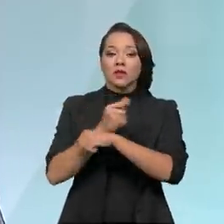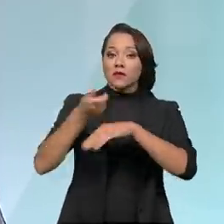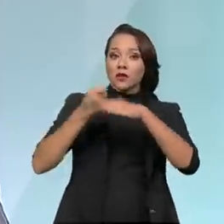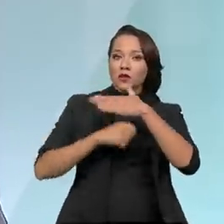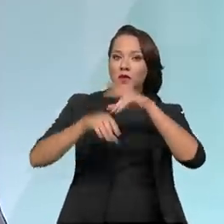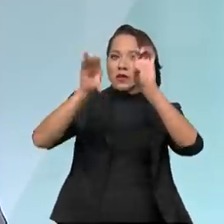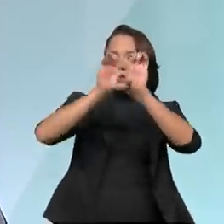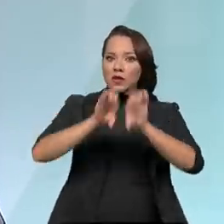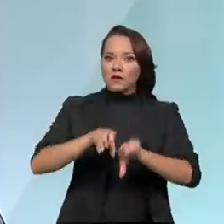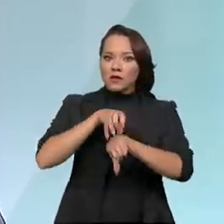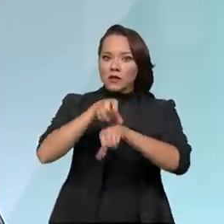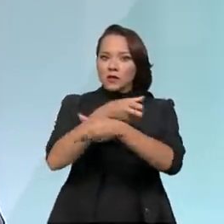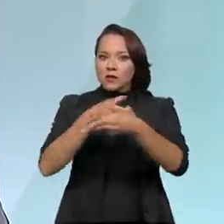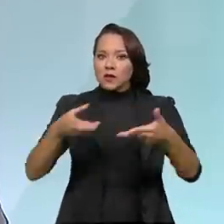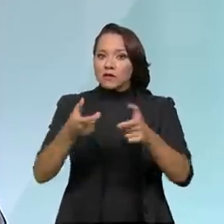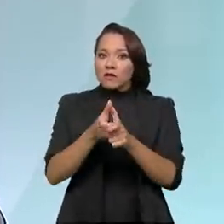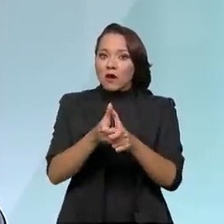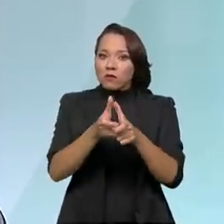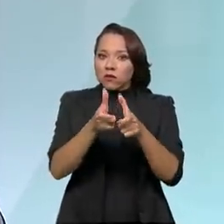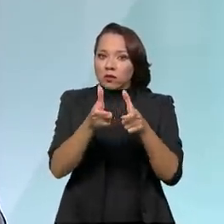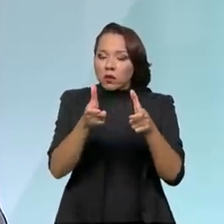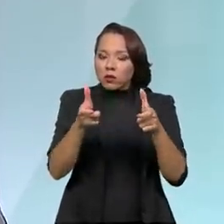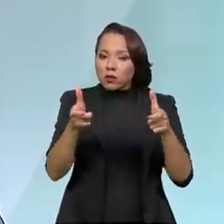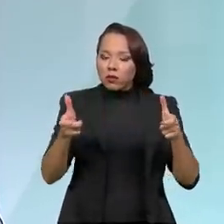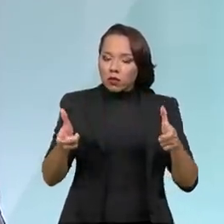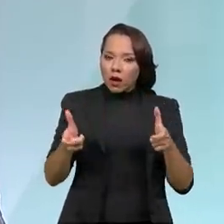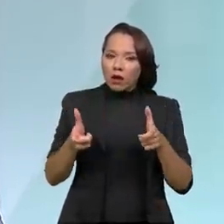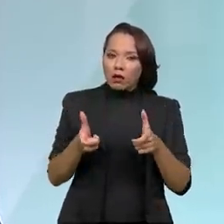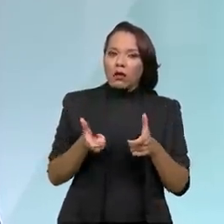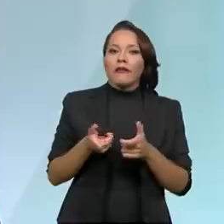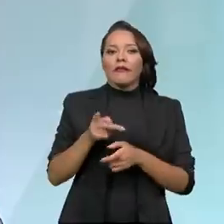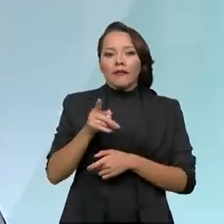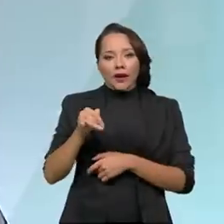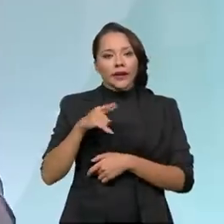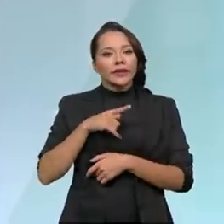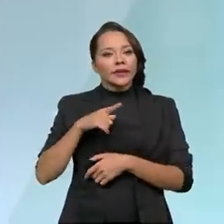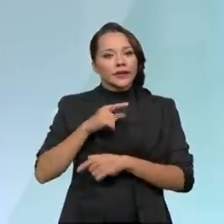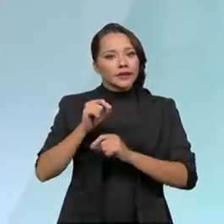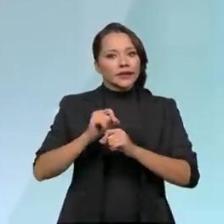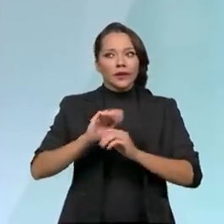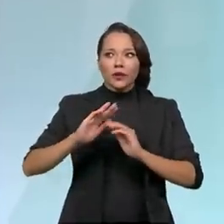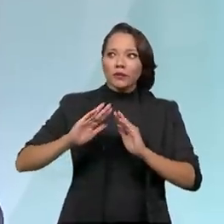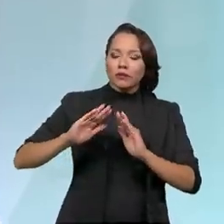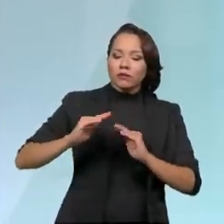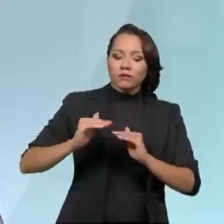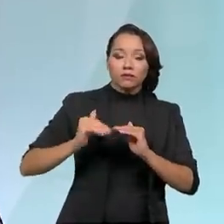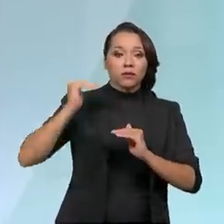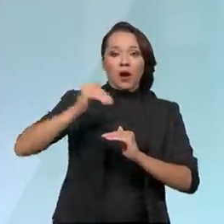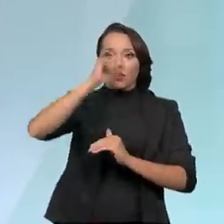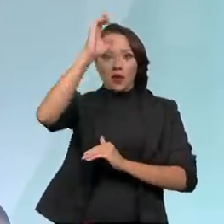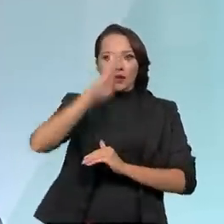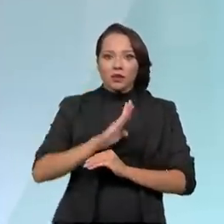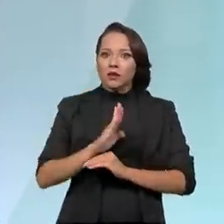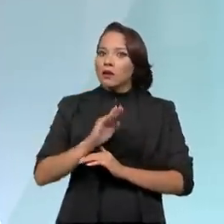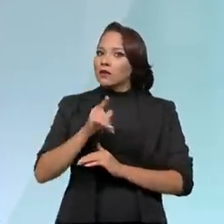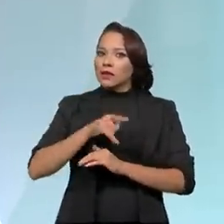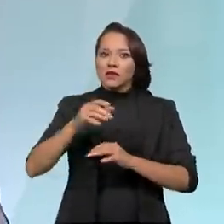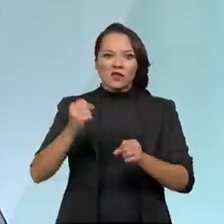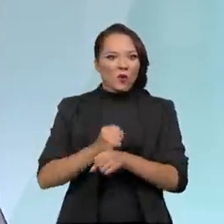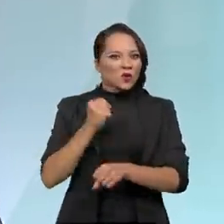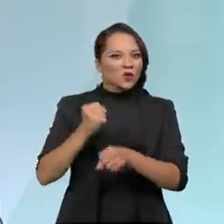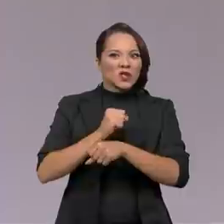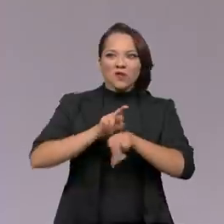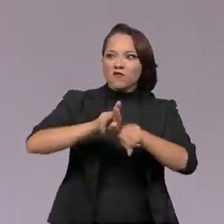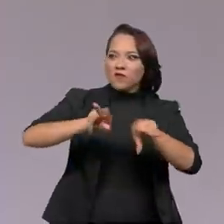infraestrutura, que vem crescendo de uma forma mais discreta, vai ter, realmente, aí um salto muito grande. O Brasil vai se transformar num grande canteiro de obras